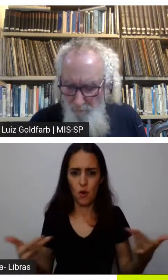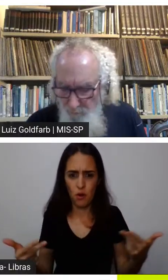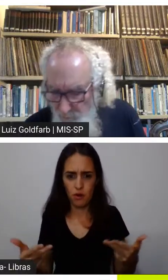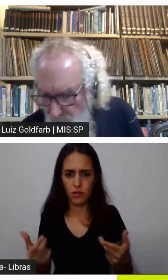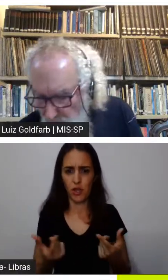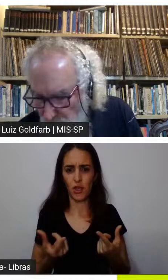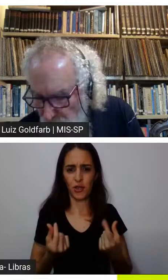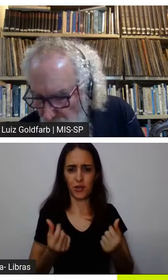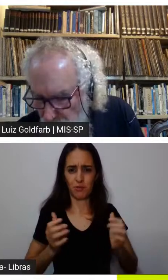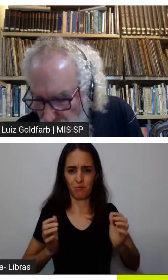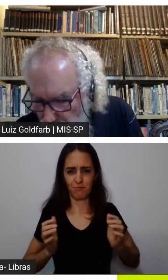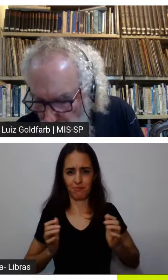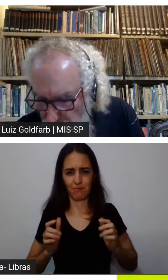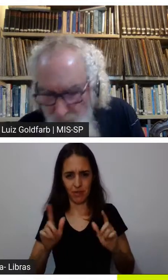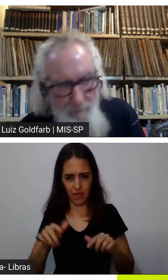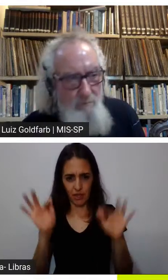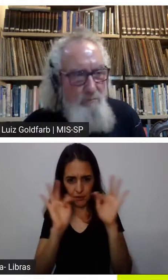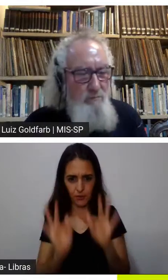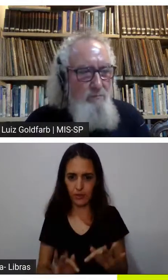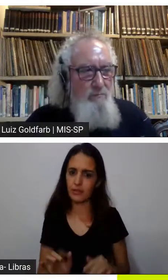a gente não é feliz